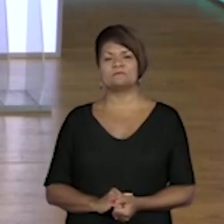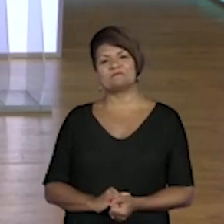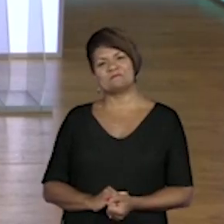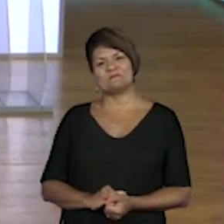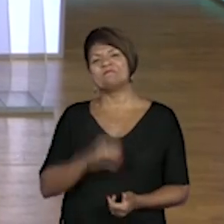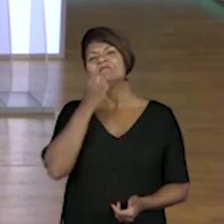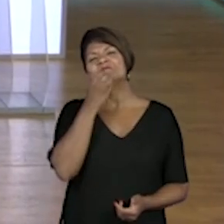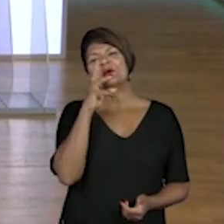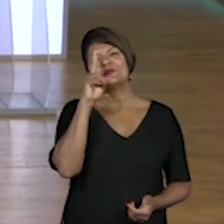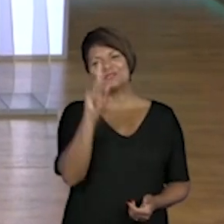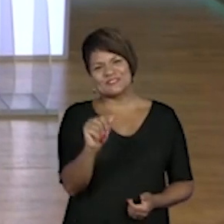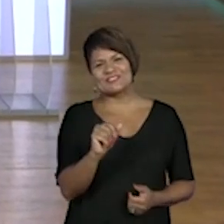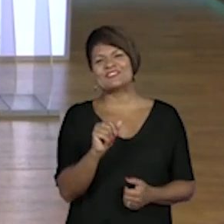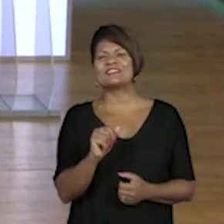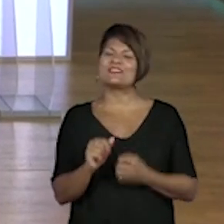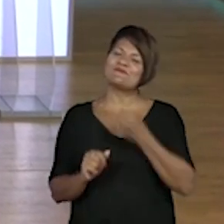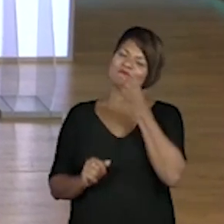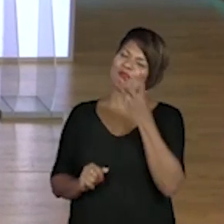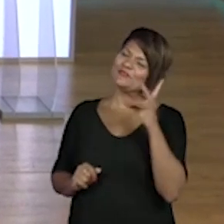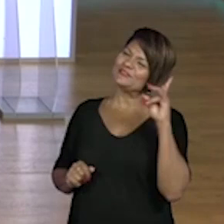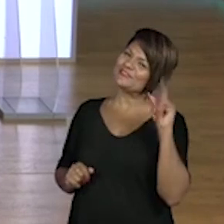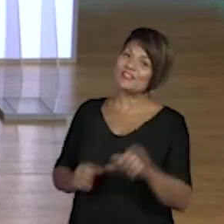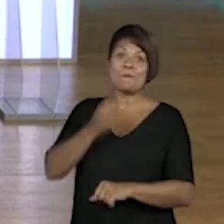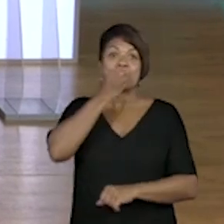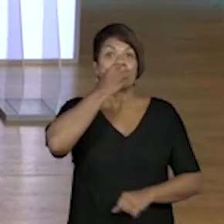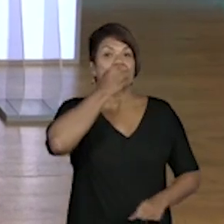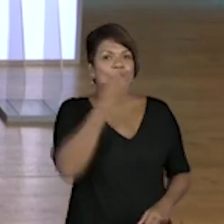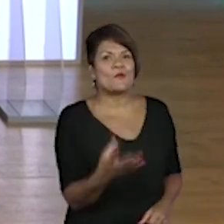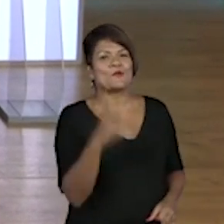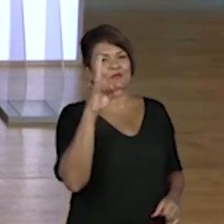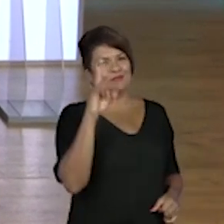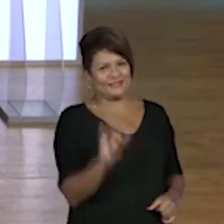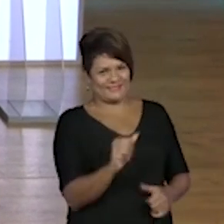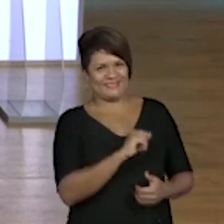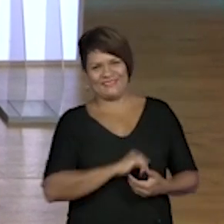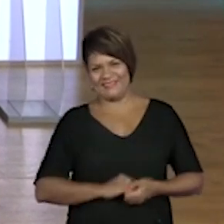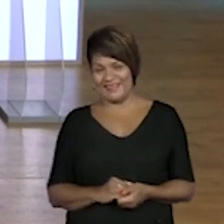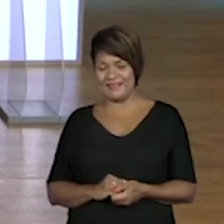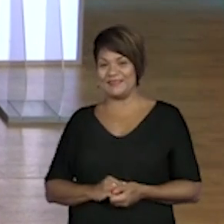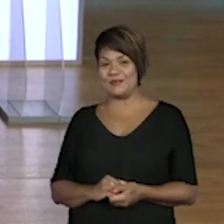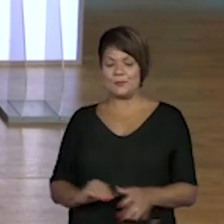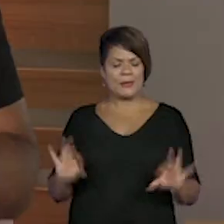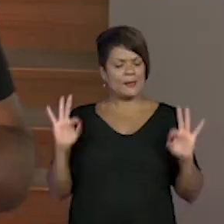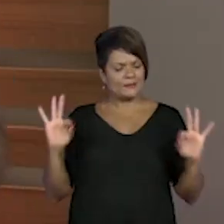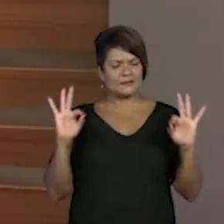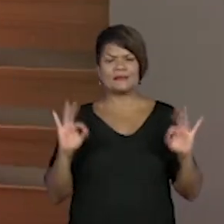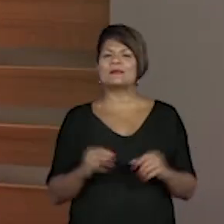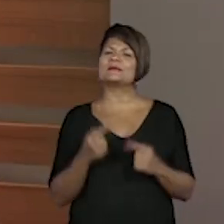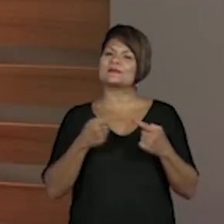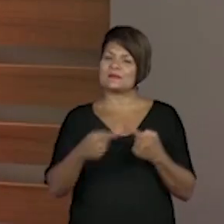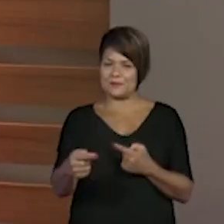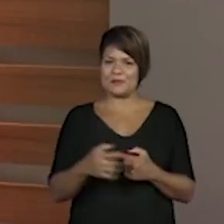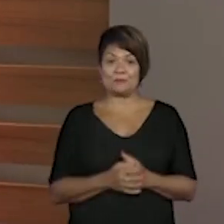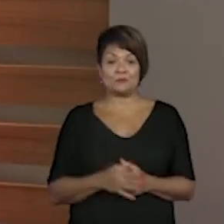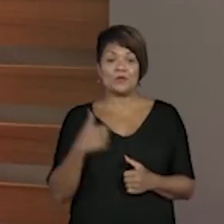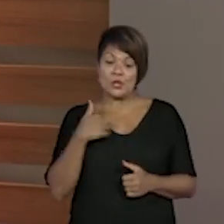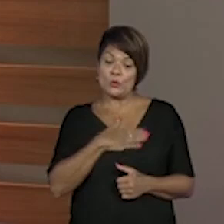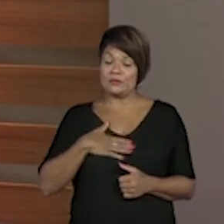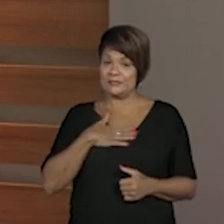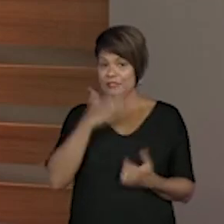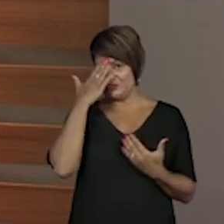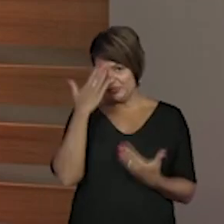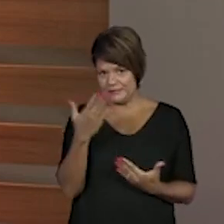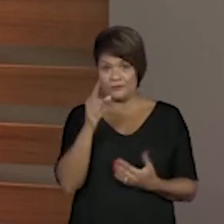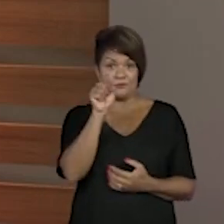Bom dia, bom dia e bom dia! E uma excelente semana. Quero agradecer você,